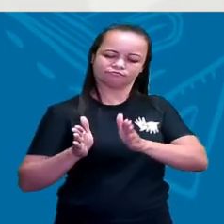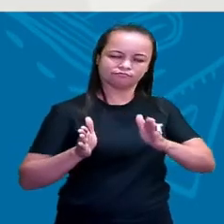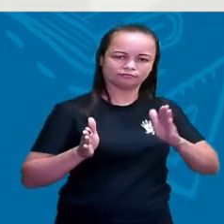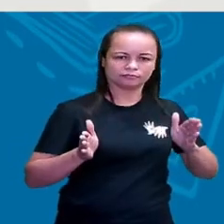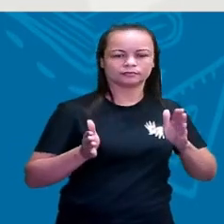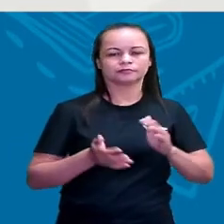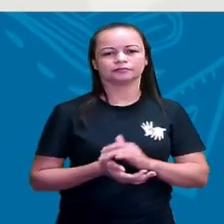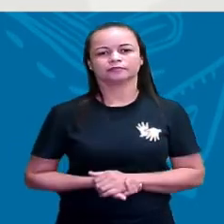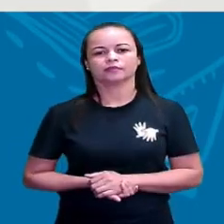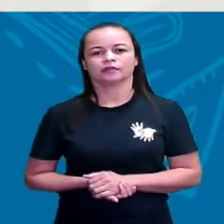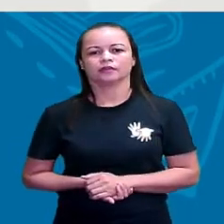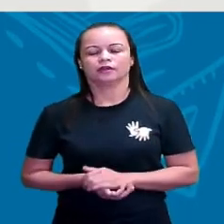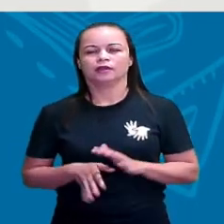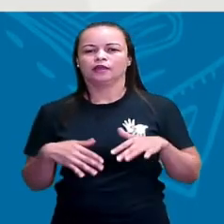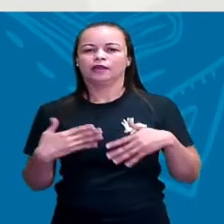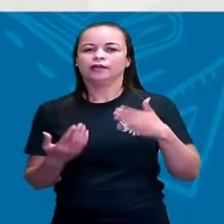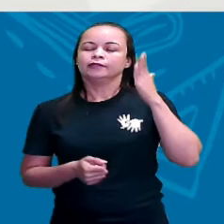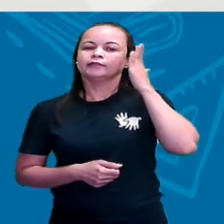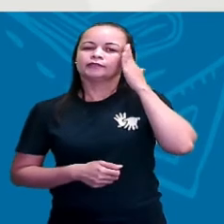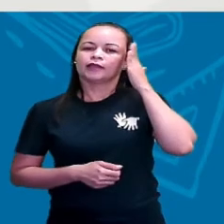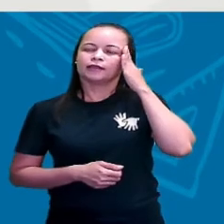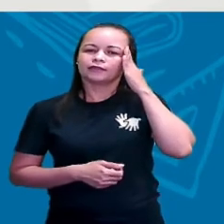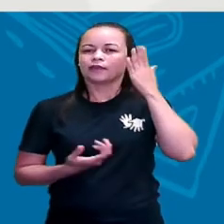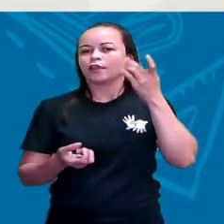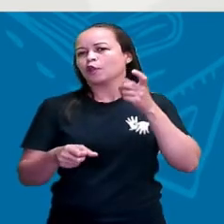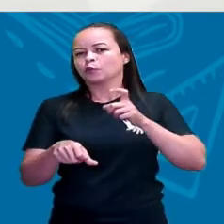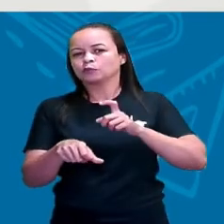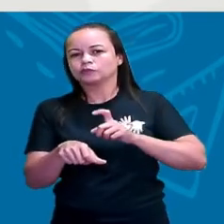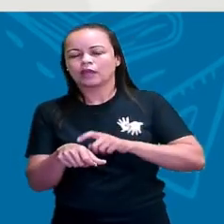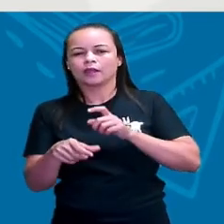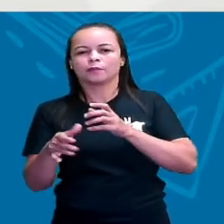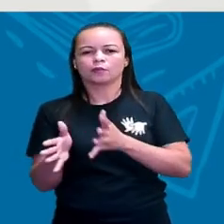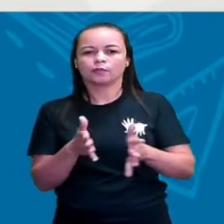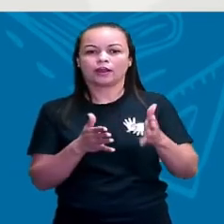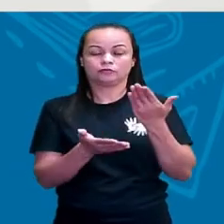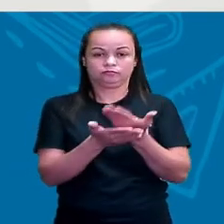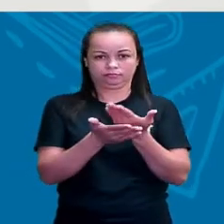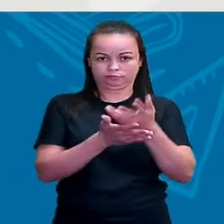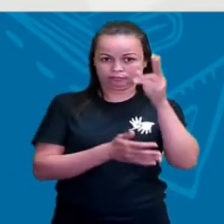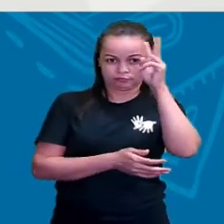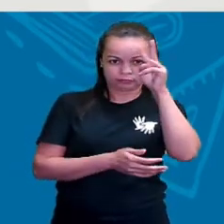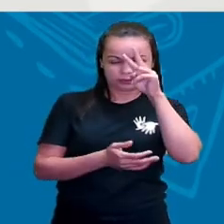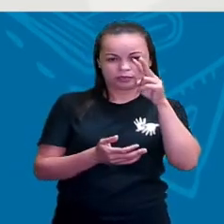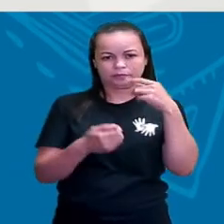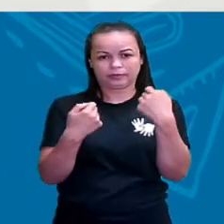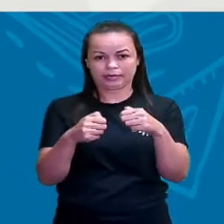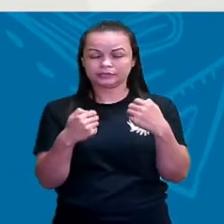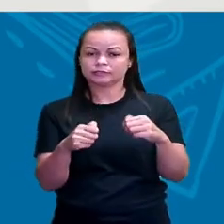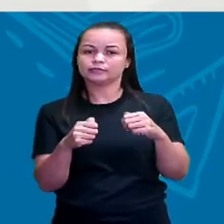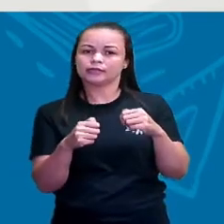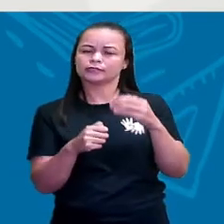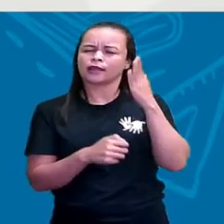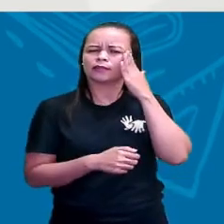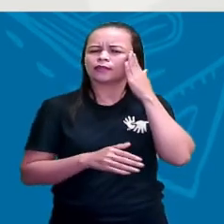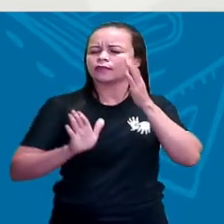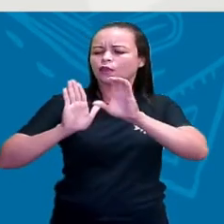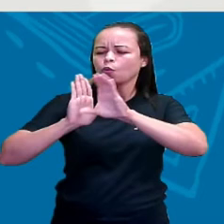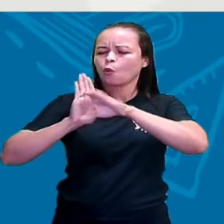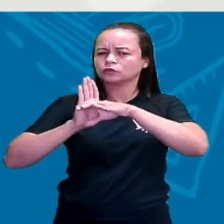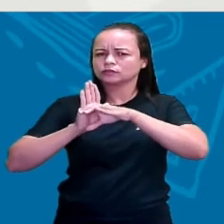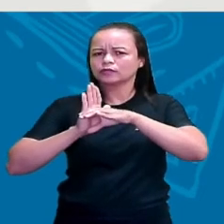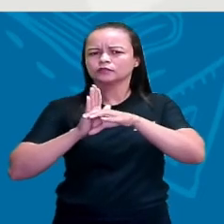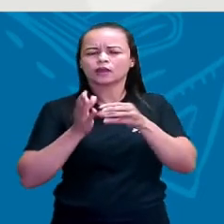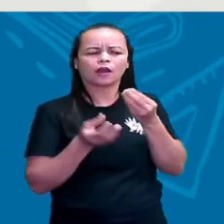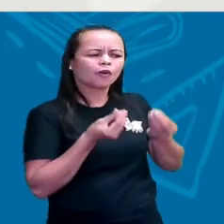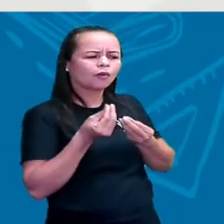Para além da gente ter que entender o tempo para estudar história, a gente precisa compreender alguns conceitos. Como assim, professor? Por